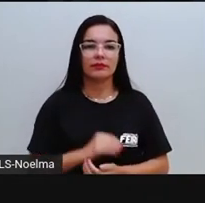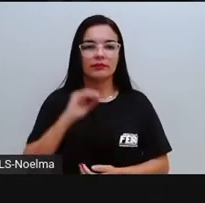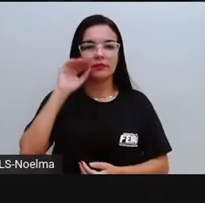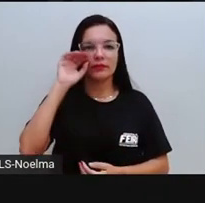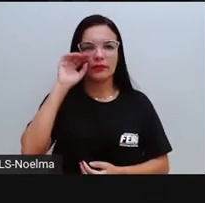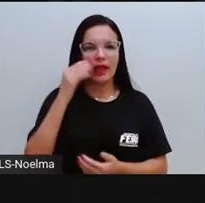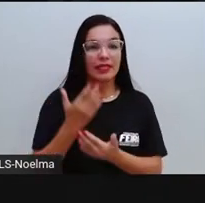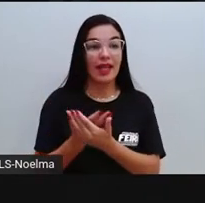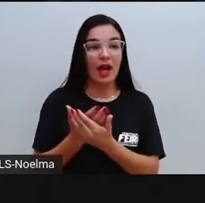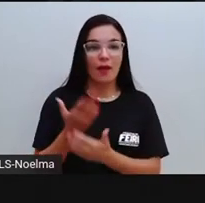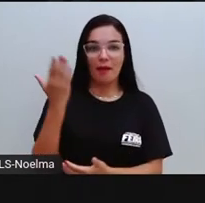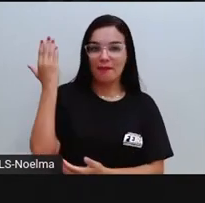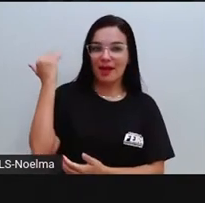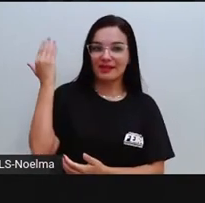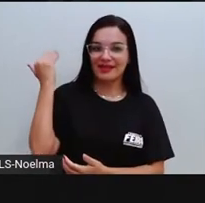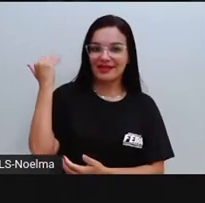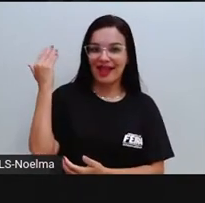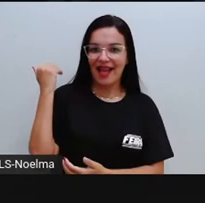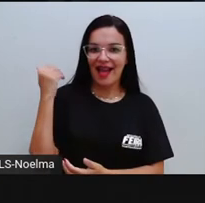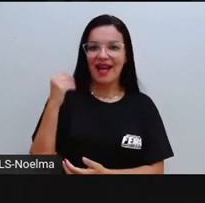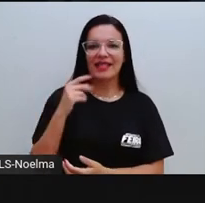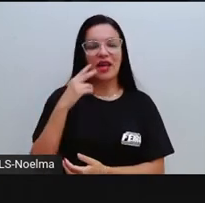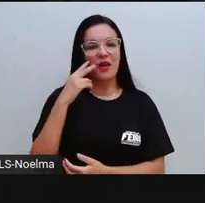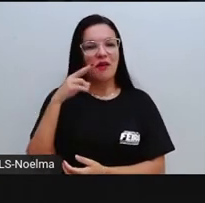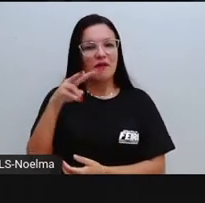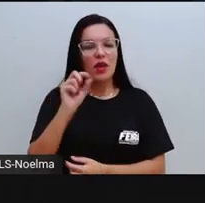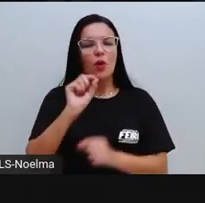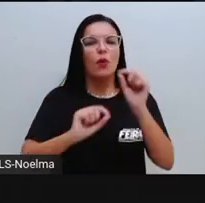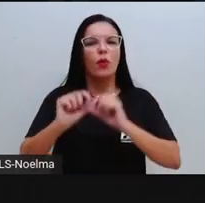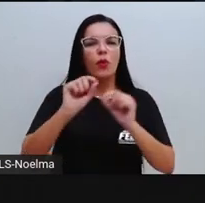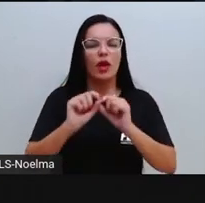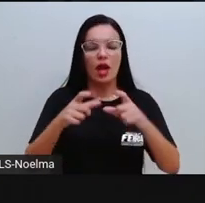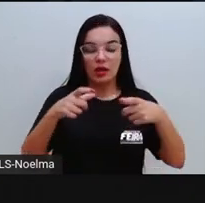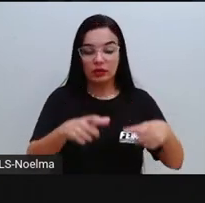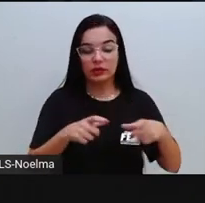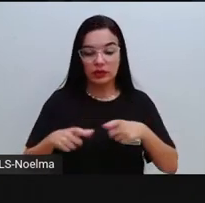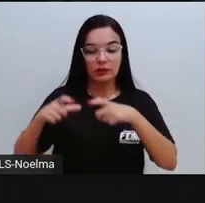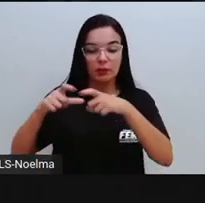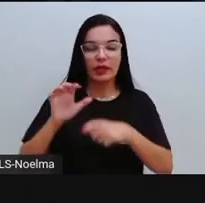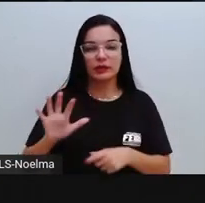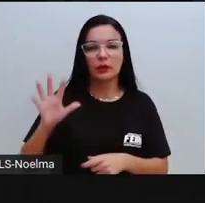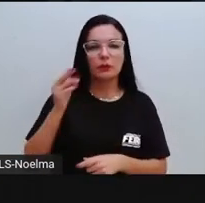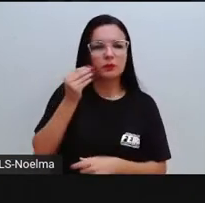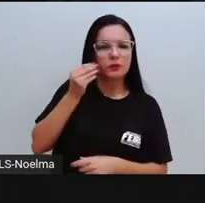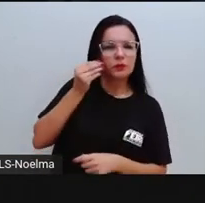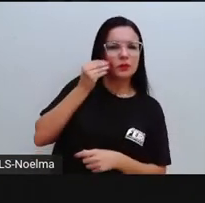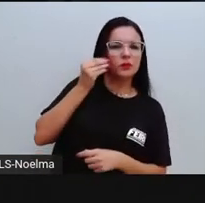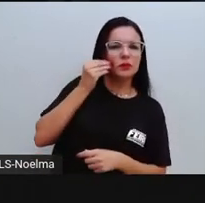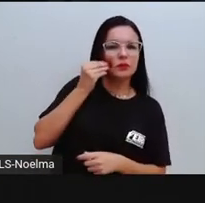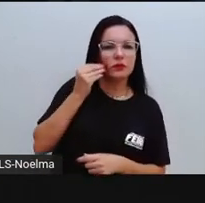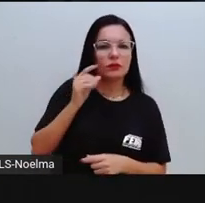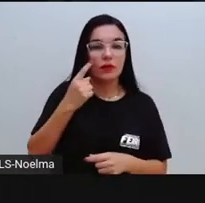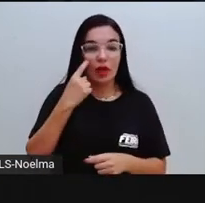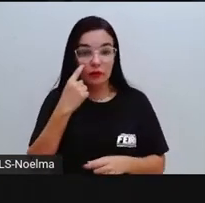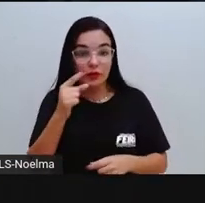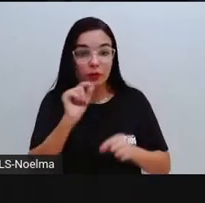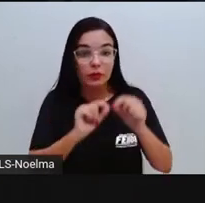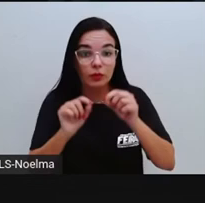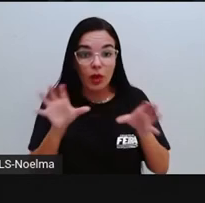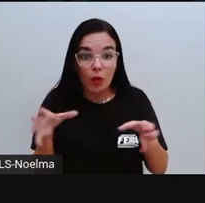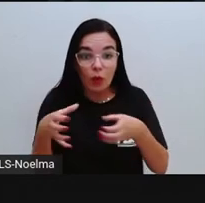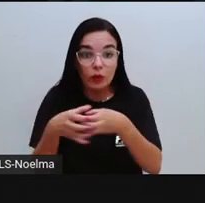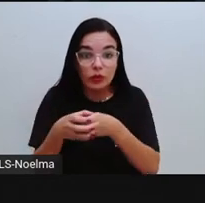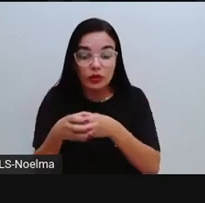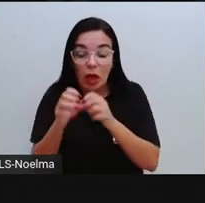Na aula anterior, quando a gente observou e estudou aí sobre o espaço amostral, vimos que ele é o conjunto